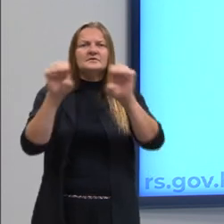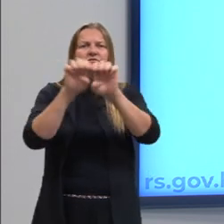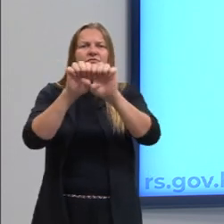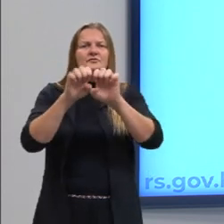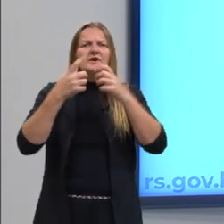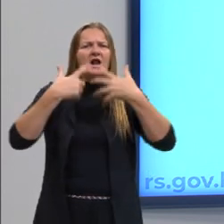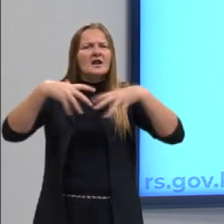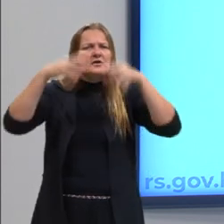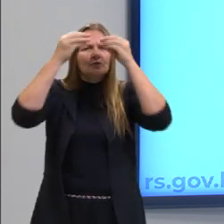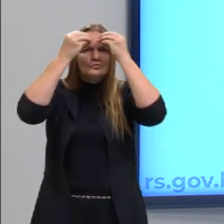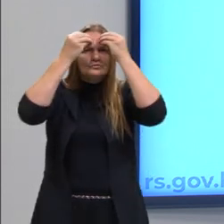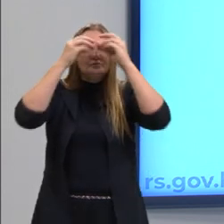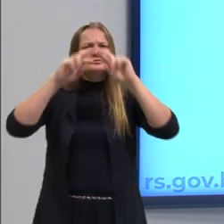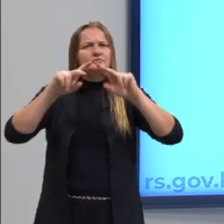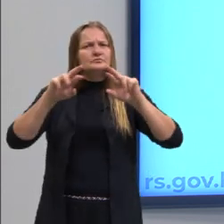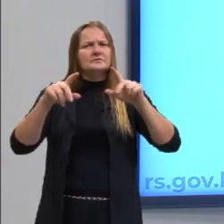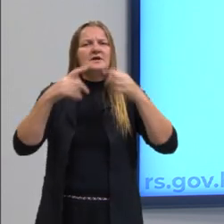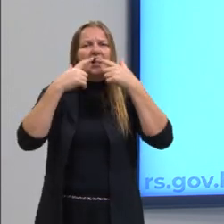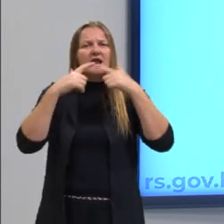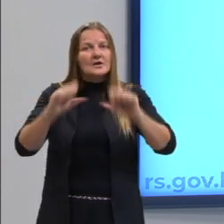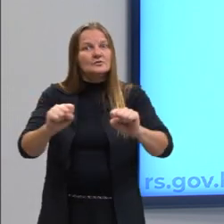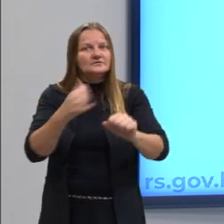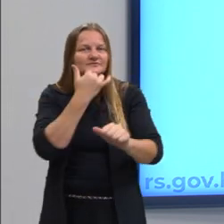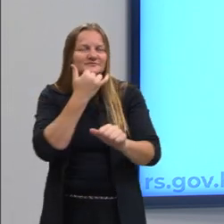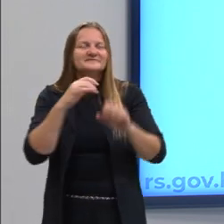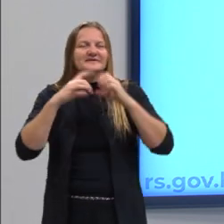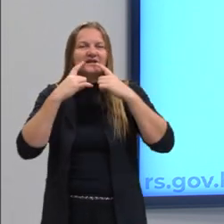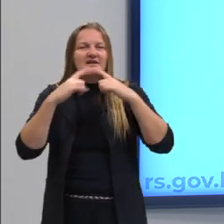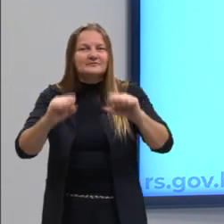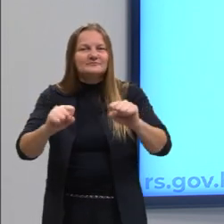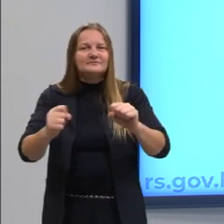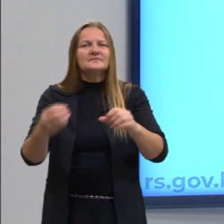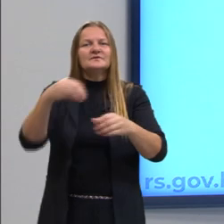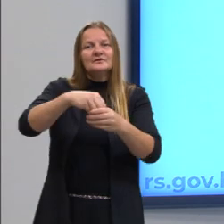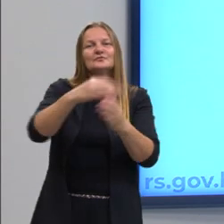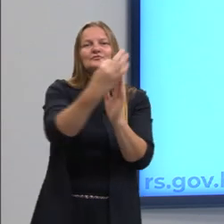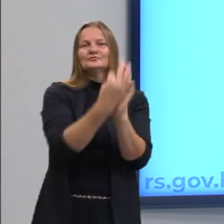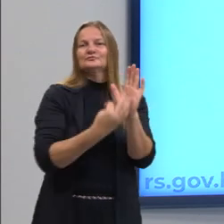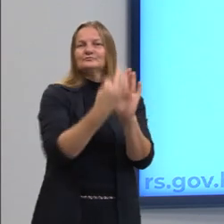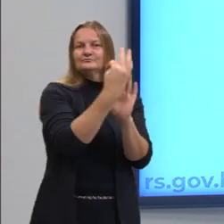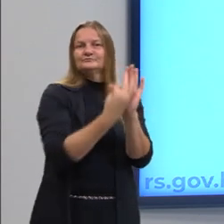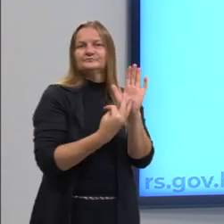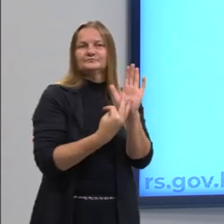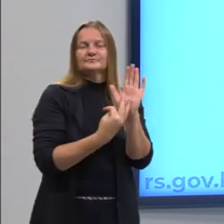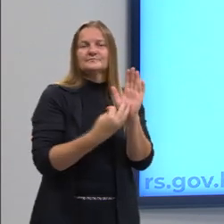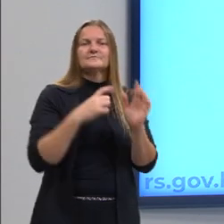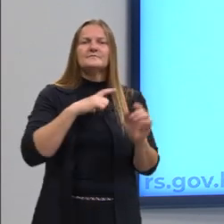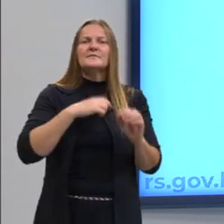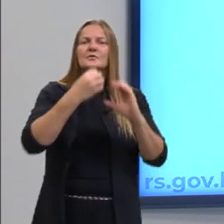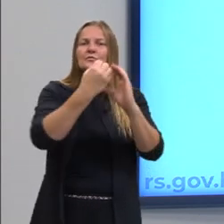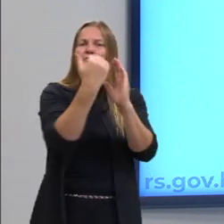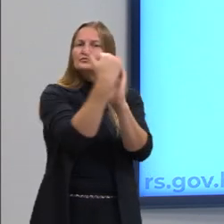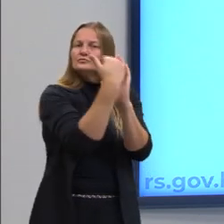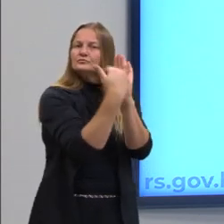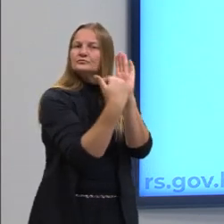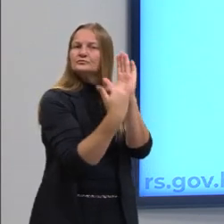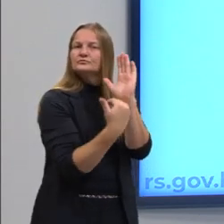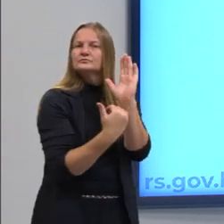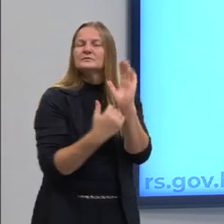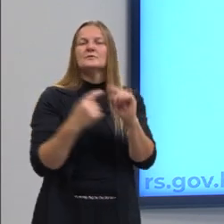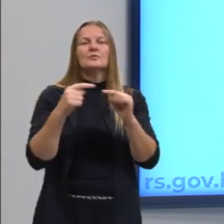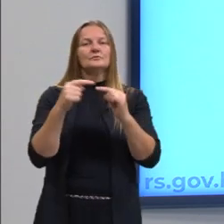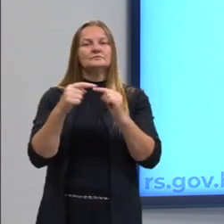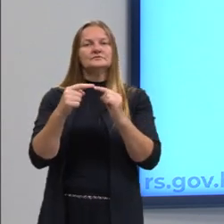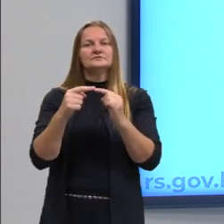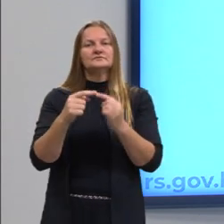linguísticas fundamentais que vão estar presentes dentro de qualquer texto, vão se classificar conforme a sua finalidade